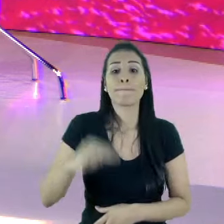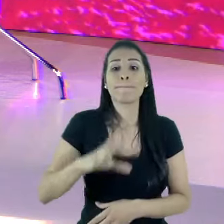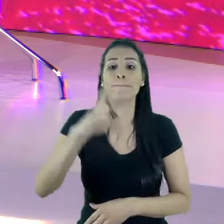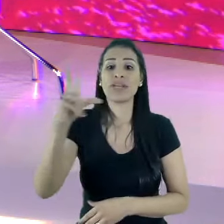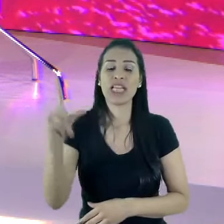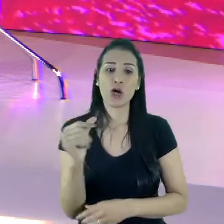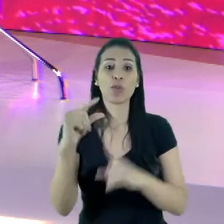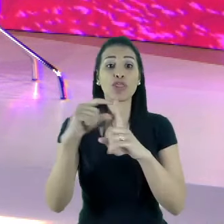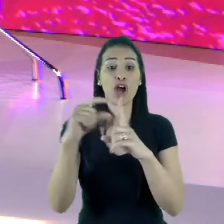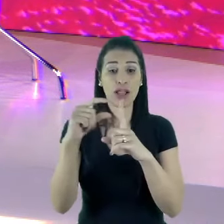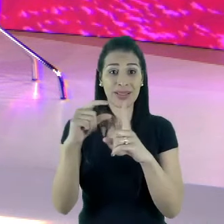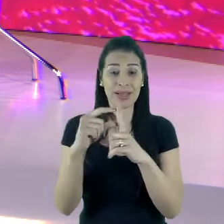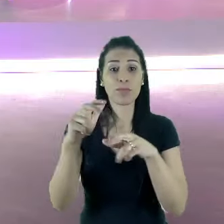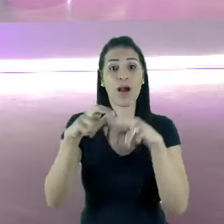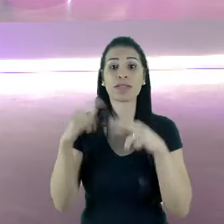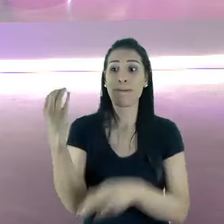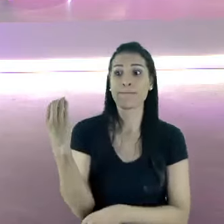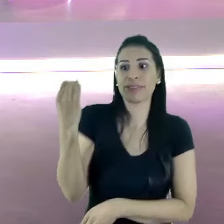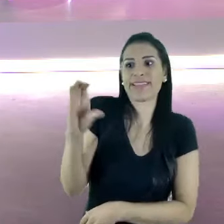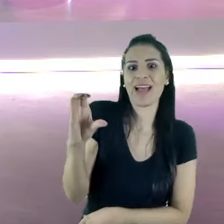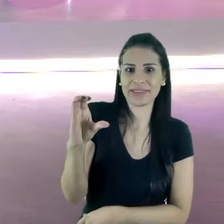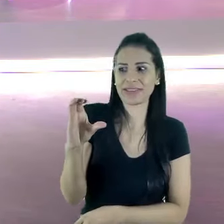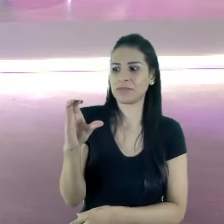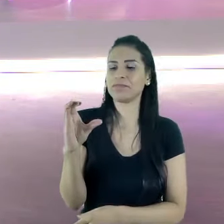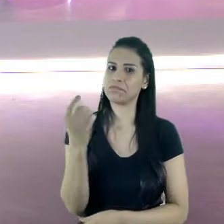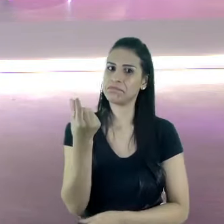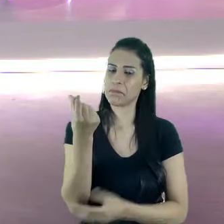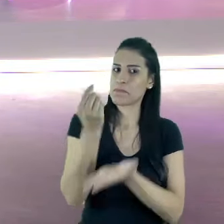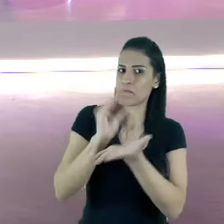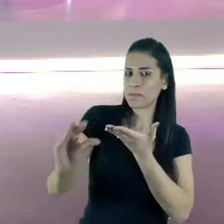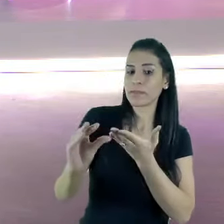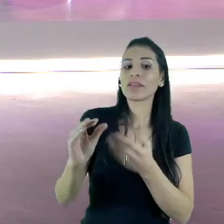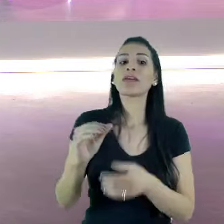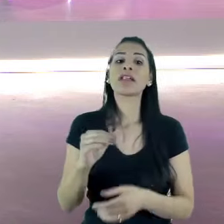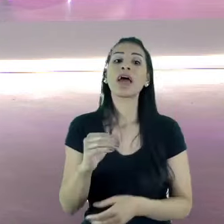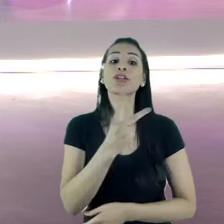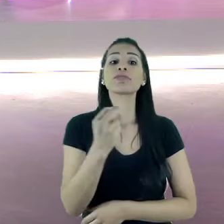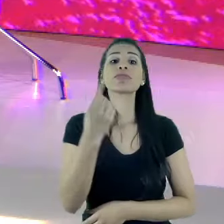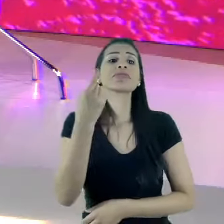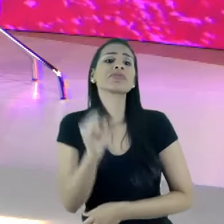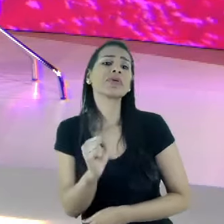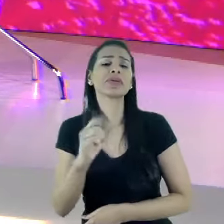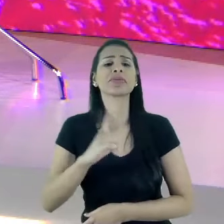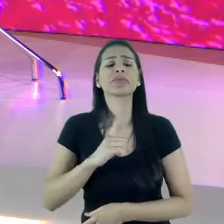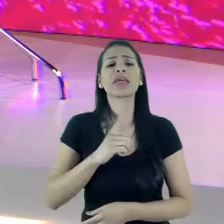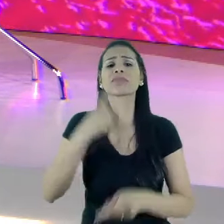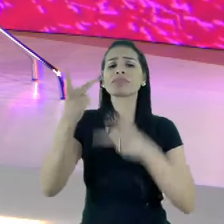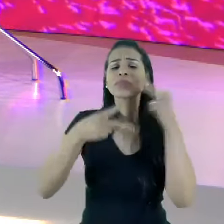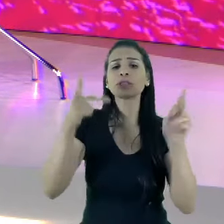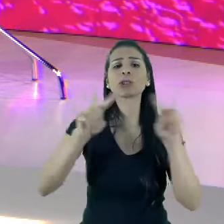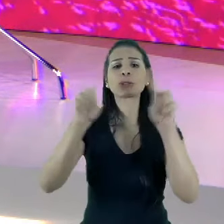patrocinada, e em 2018, após fazer um comentário super despretensioso sobre o Snapchat, as ações caíram